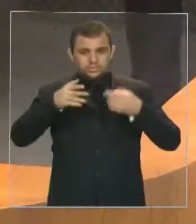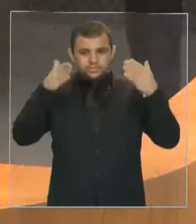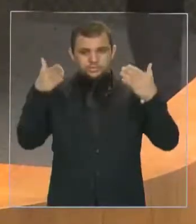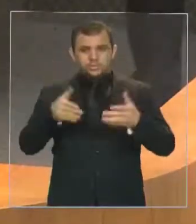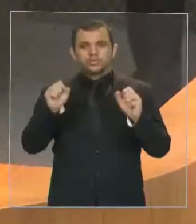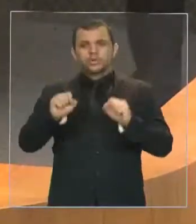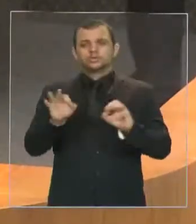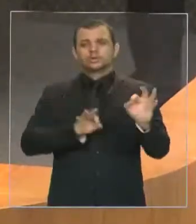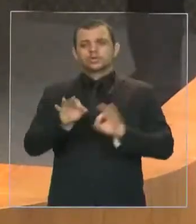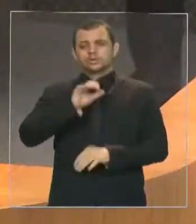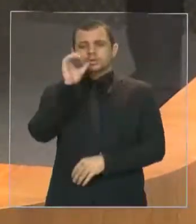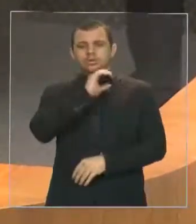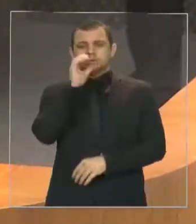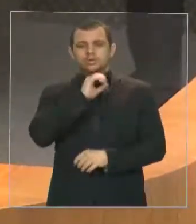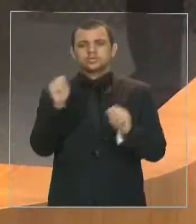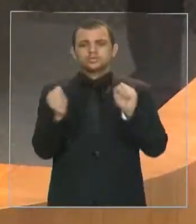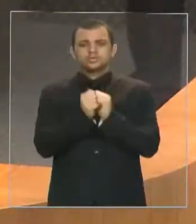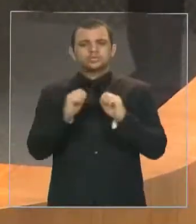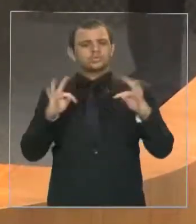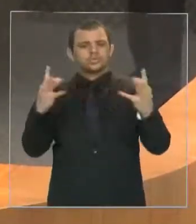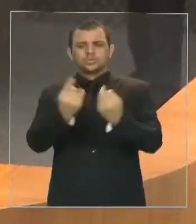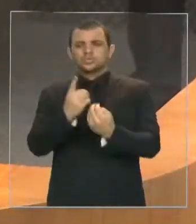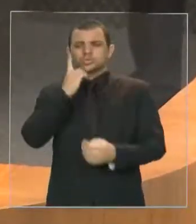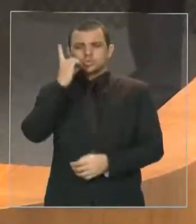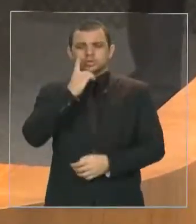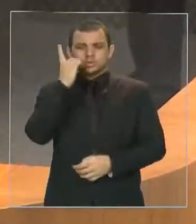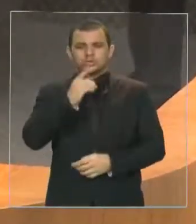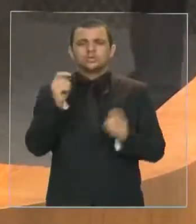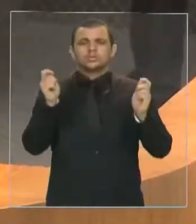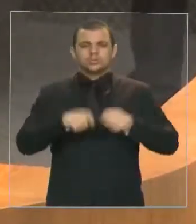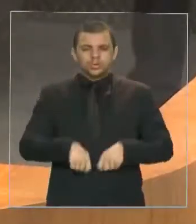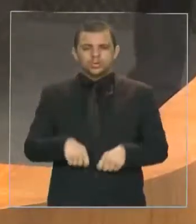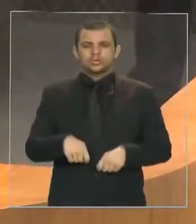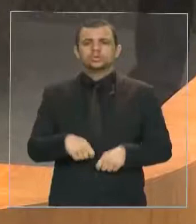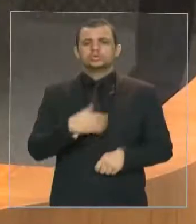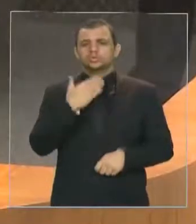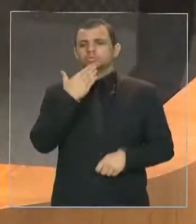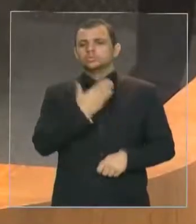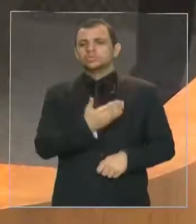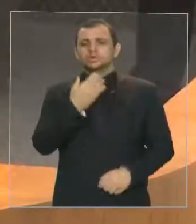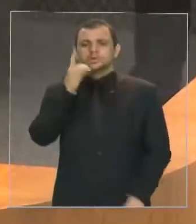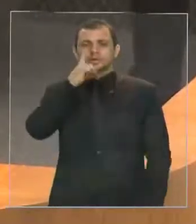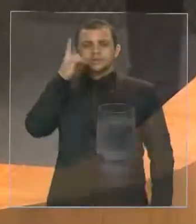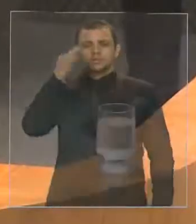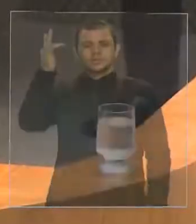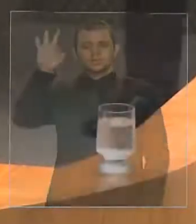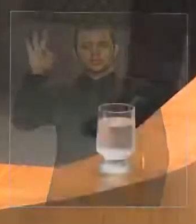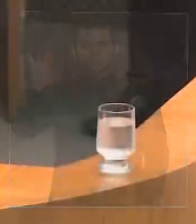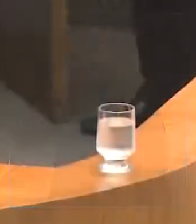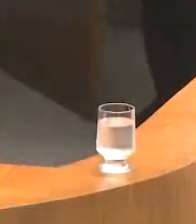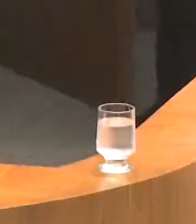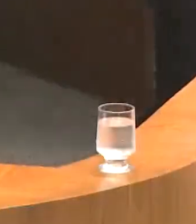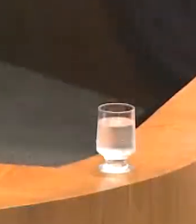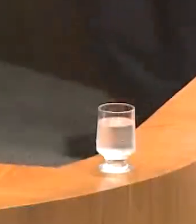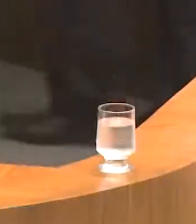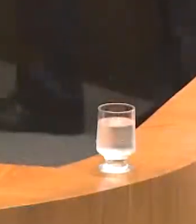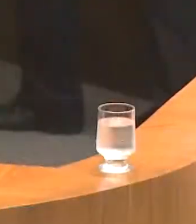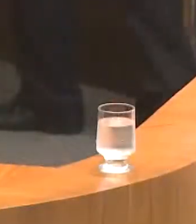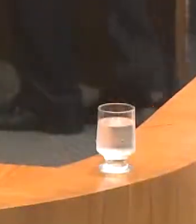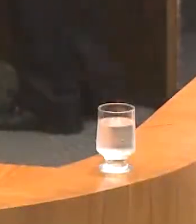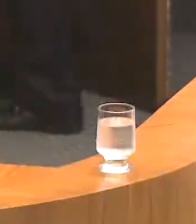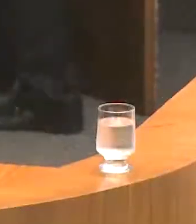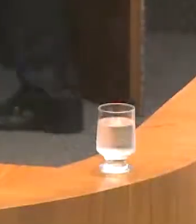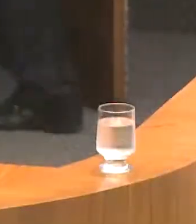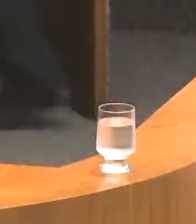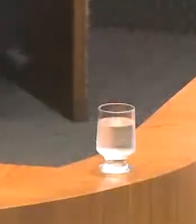providencie urgentemente, juntamente com todos os deputados desta Casa, que peça aos seus deputados federais, que engajem esforços nesse sentido,